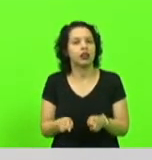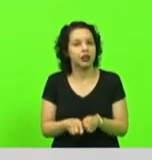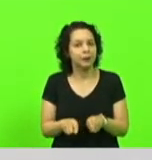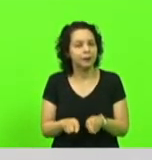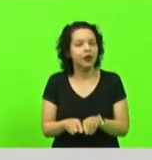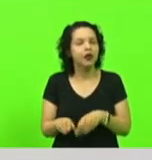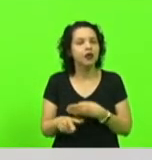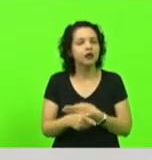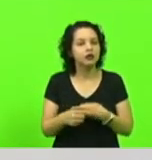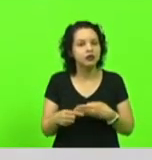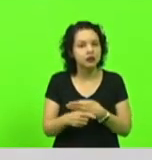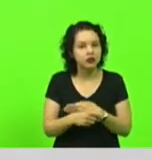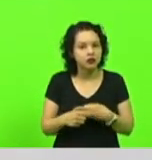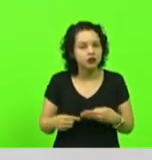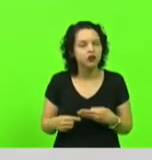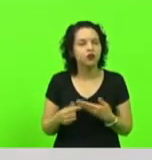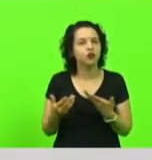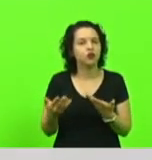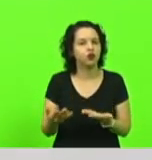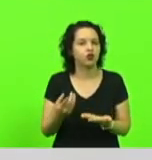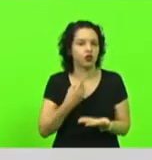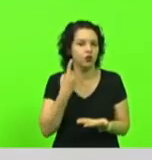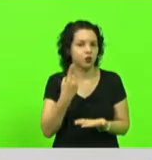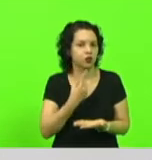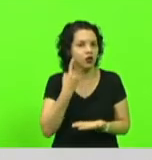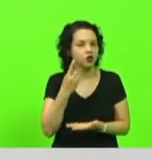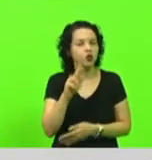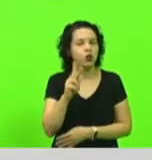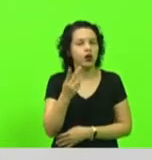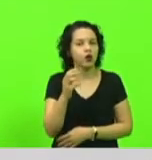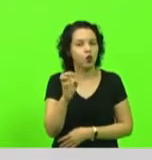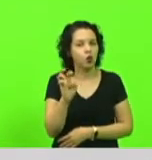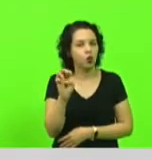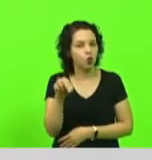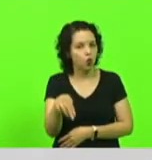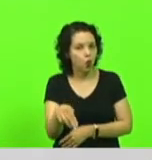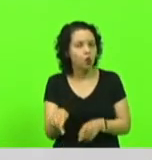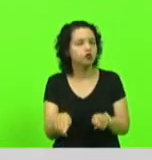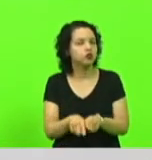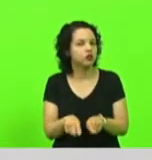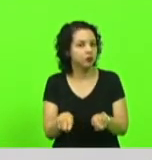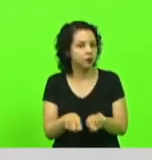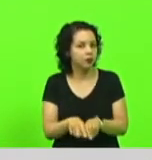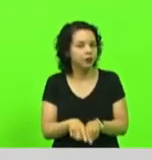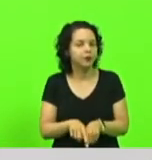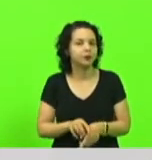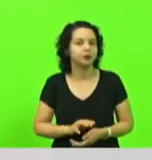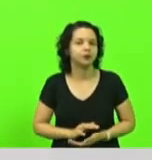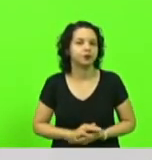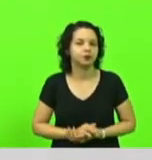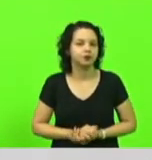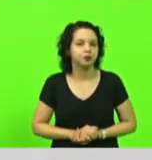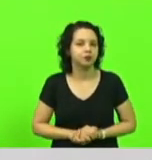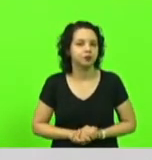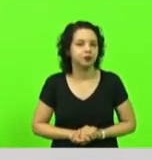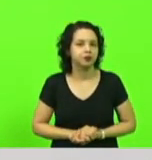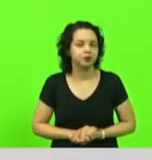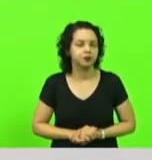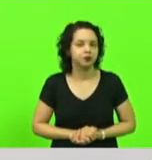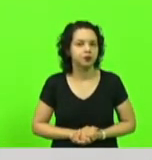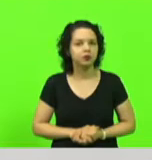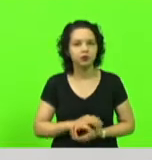nas pessoas do deputado Heron Giordani e também do Chiodeli,